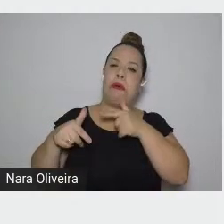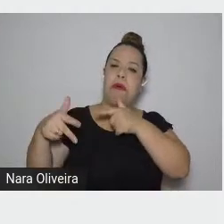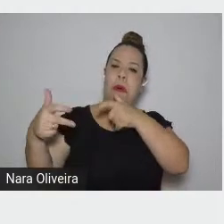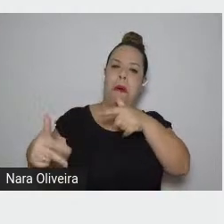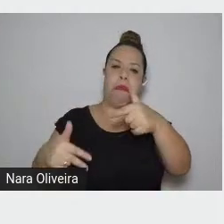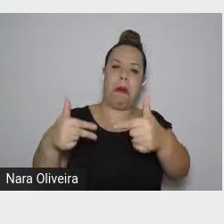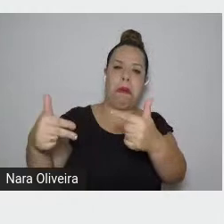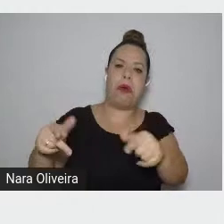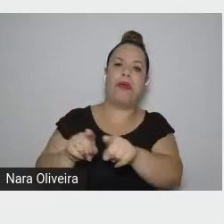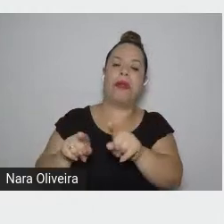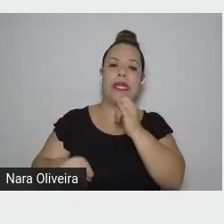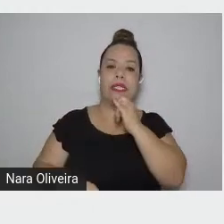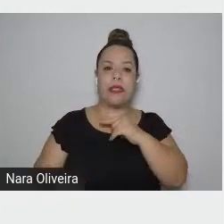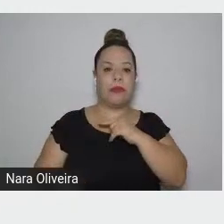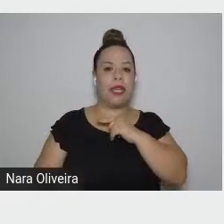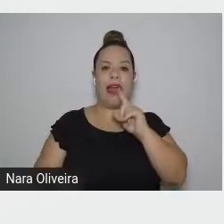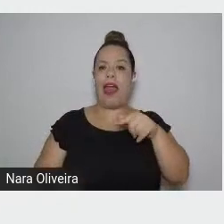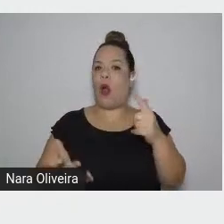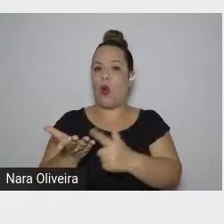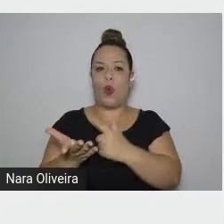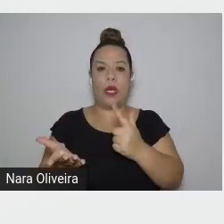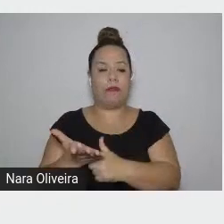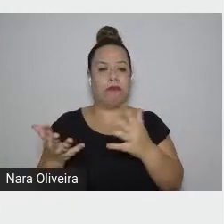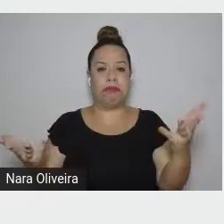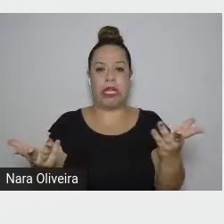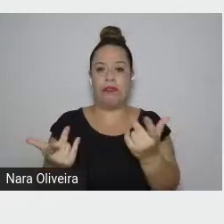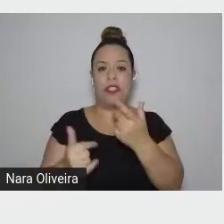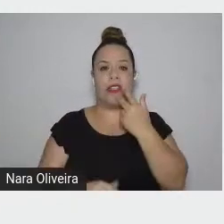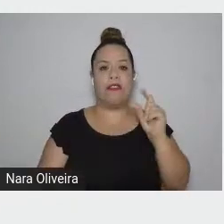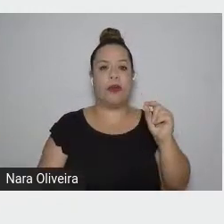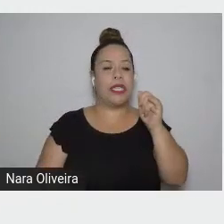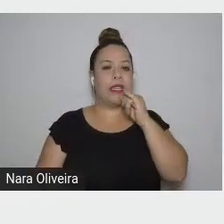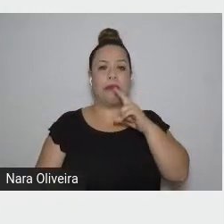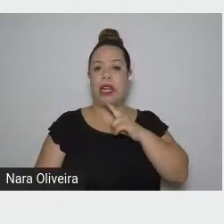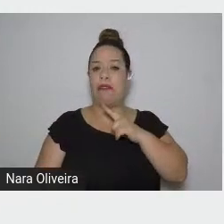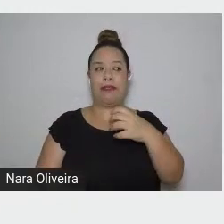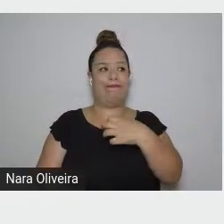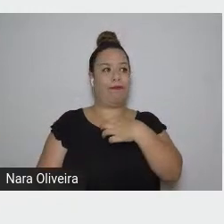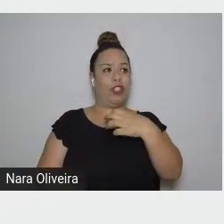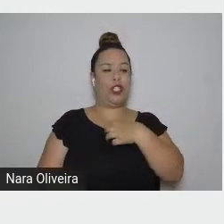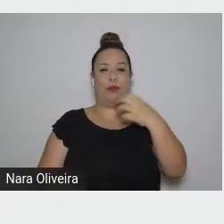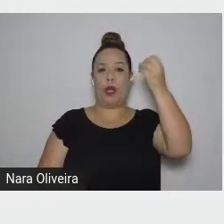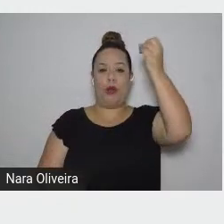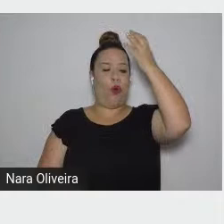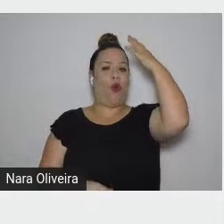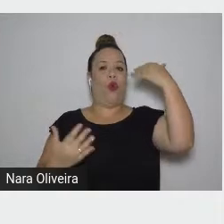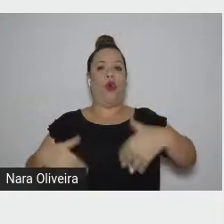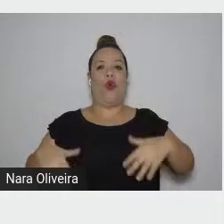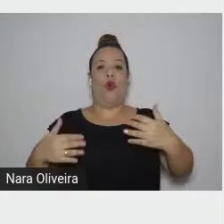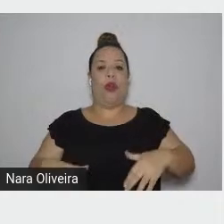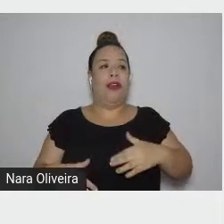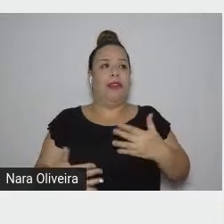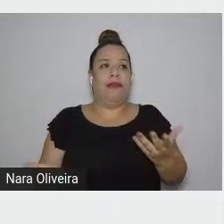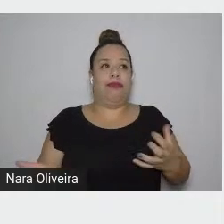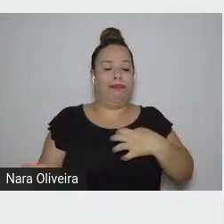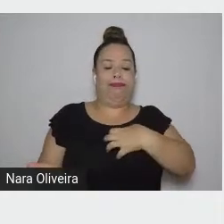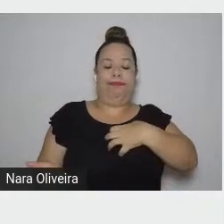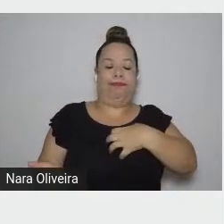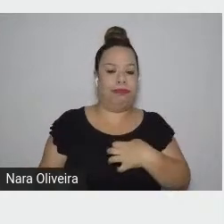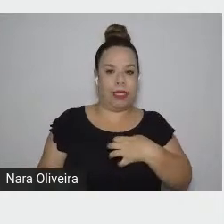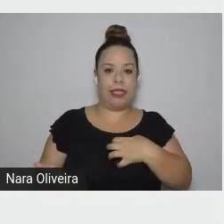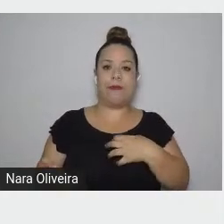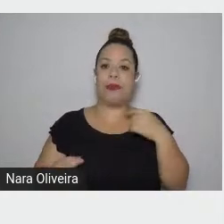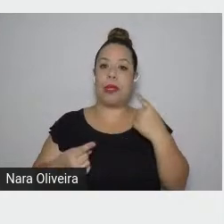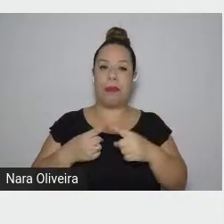disse na época que ele estava em estado de graça quando escreveu, porque é um livro que tem cenas